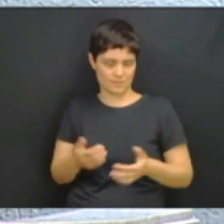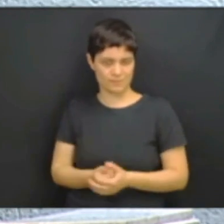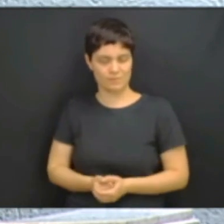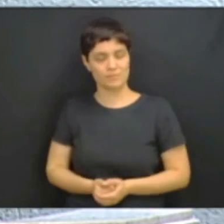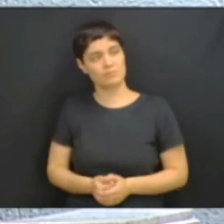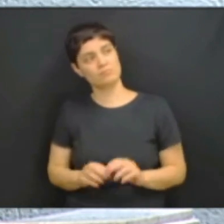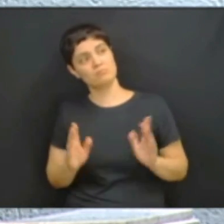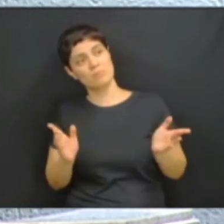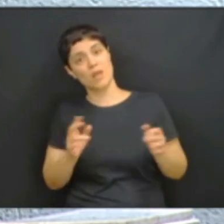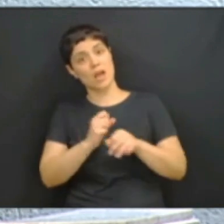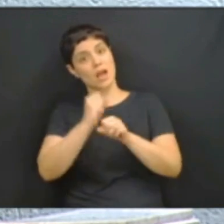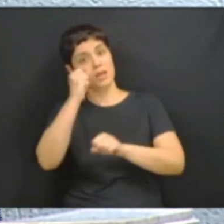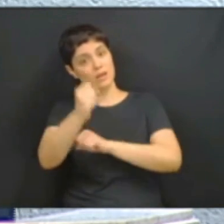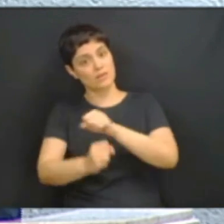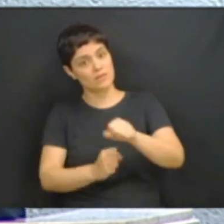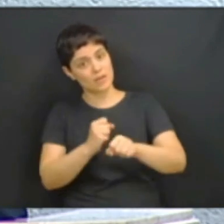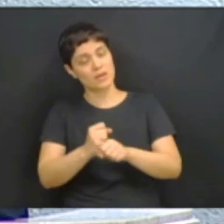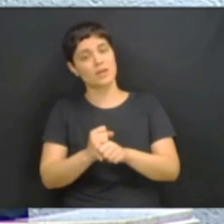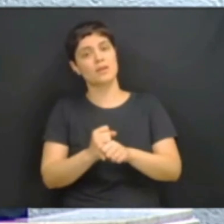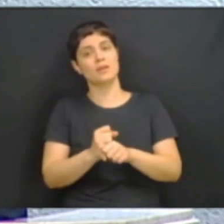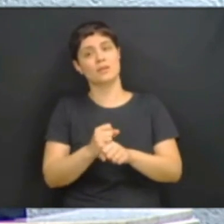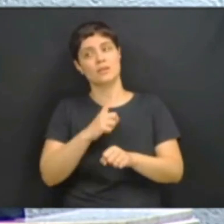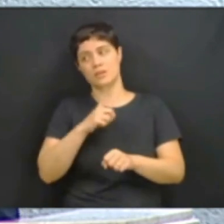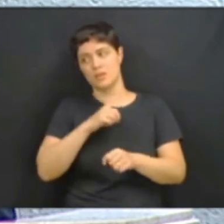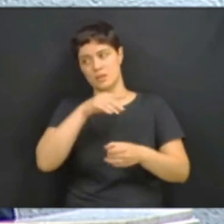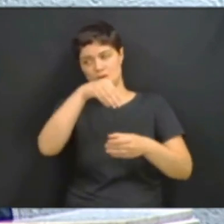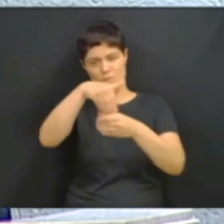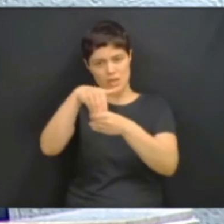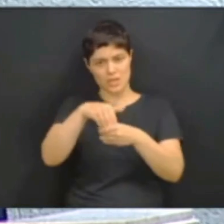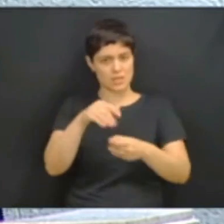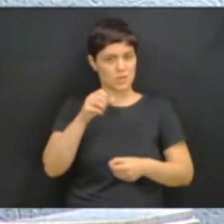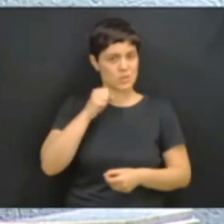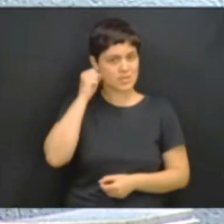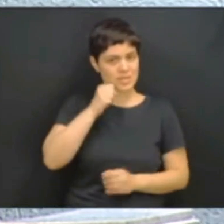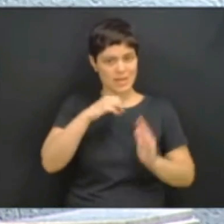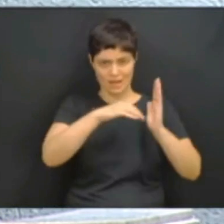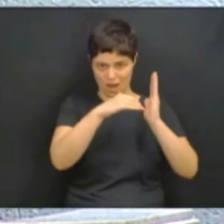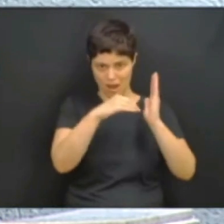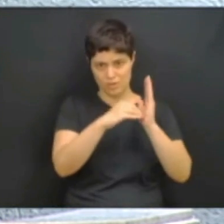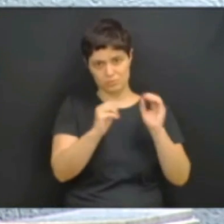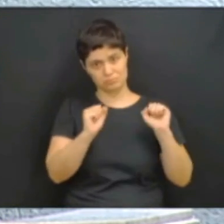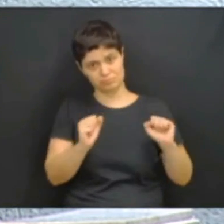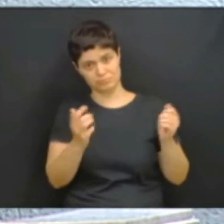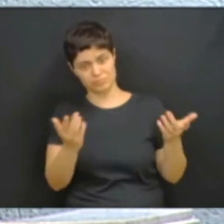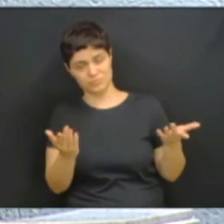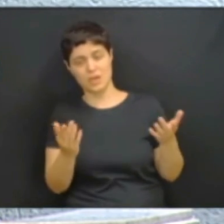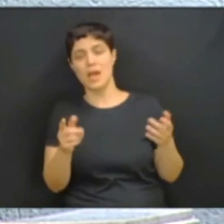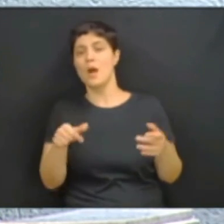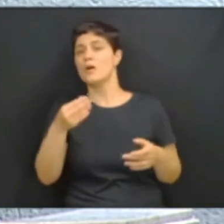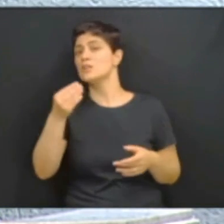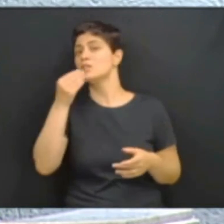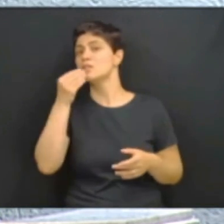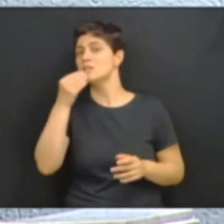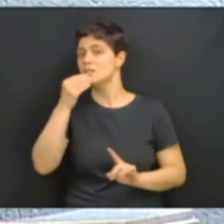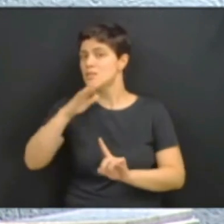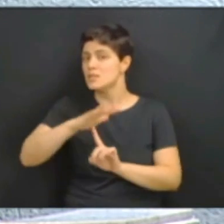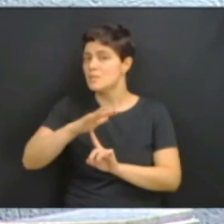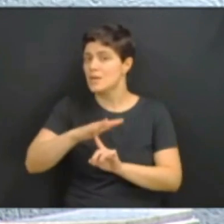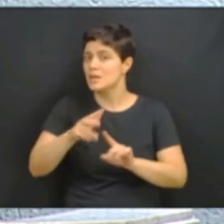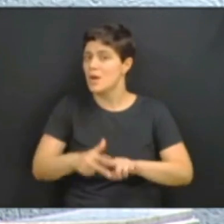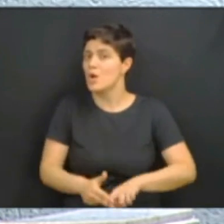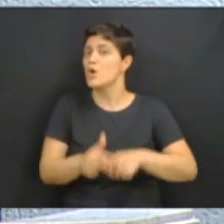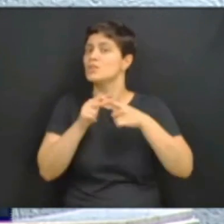possivelmente no ano que vem. E é uma chance grande que o Paraná tem de consertar o que agora se mostra um erro